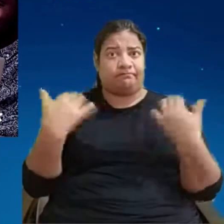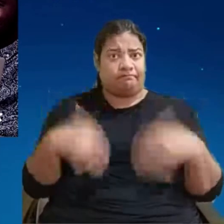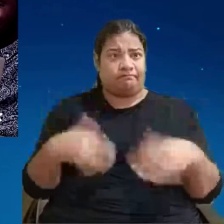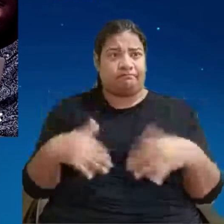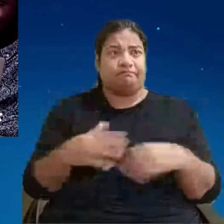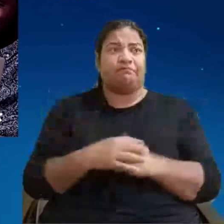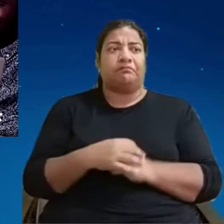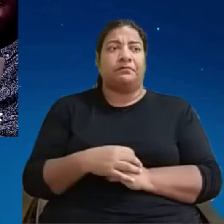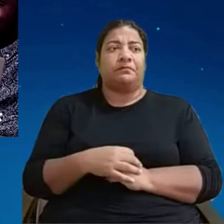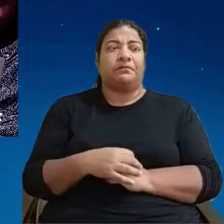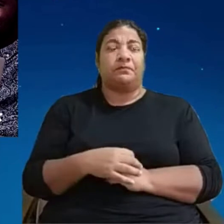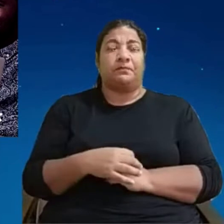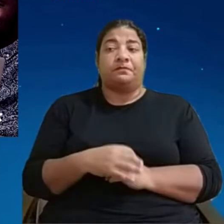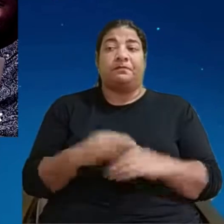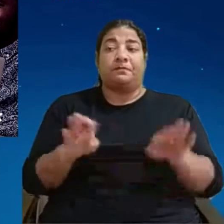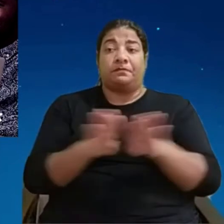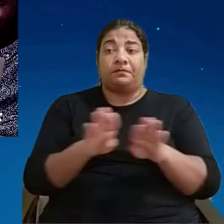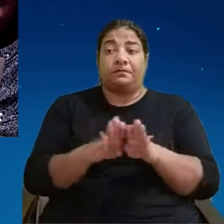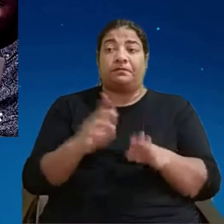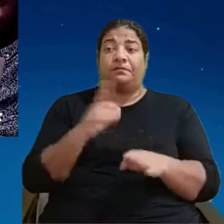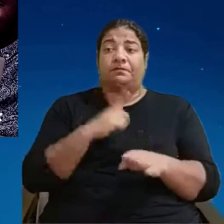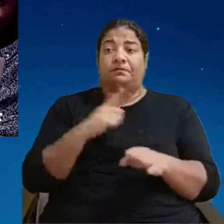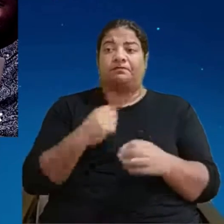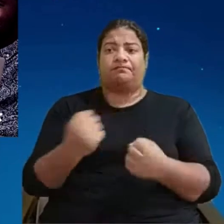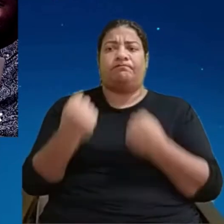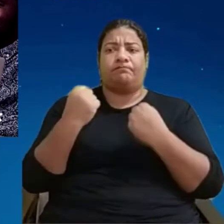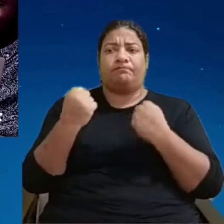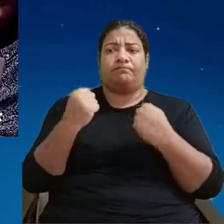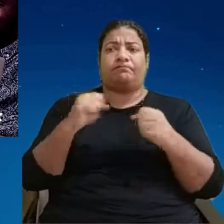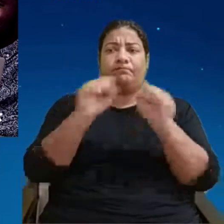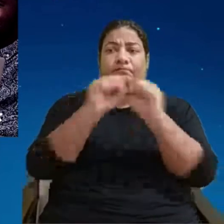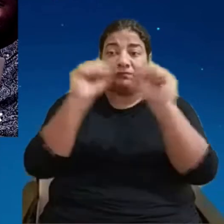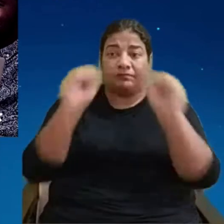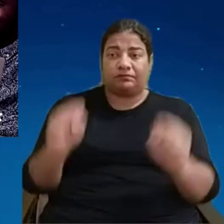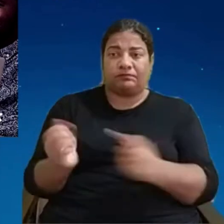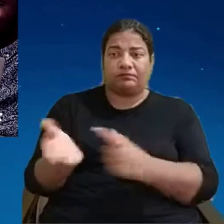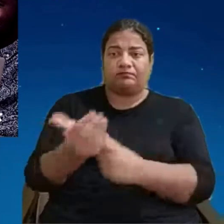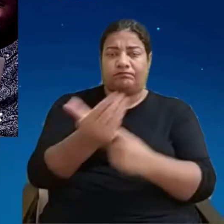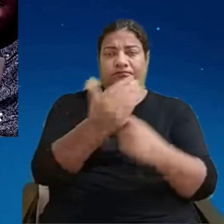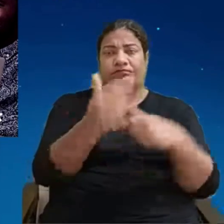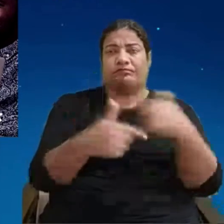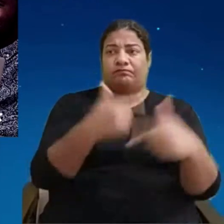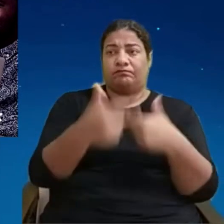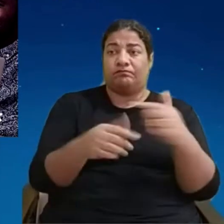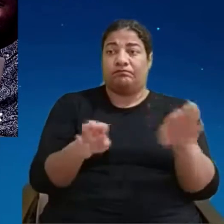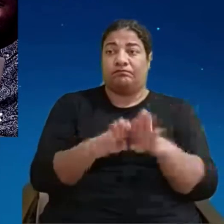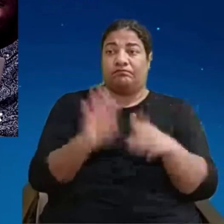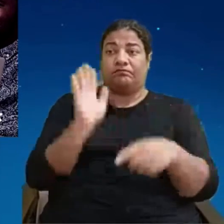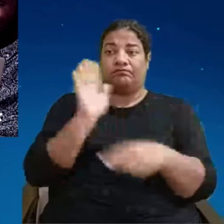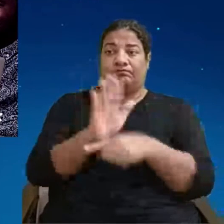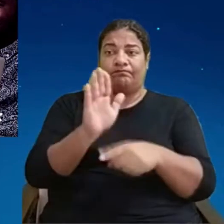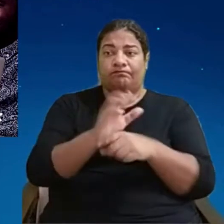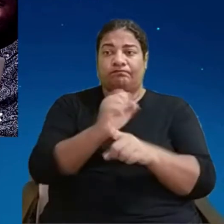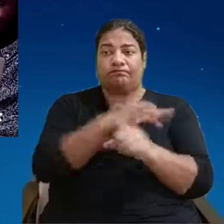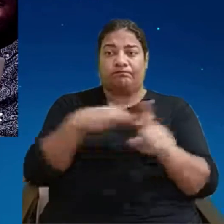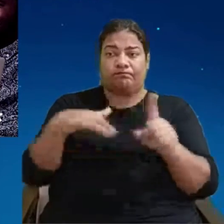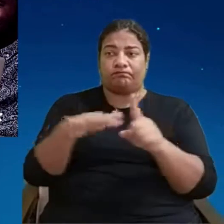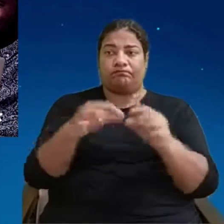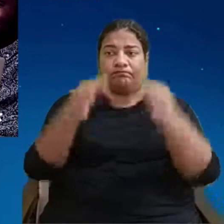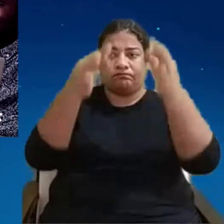ecossistema de serviço tecnológico e mais importante contribuir para uma sociedade justa e qualitária e socialmente